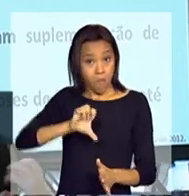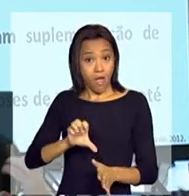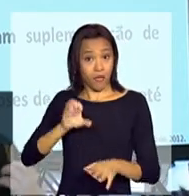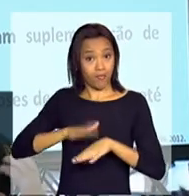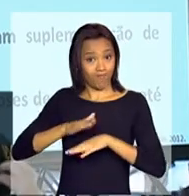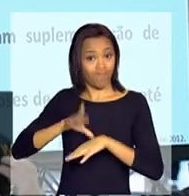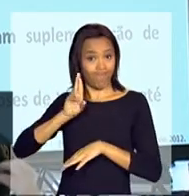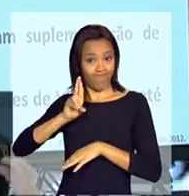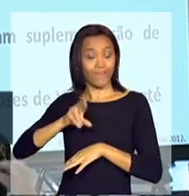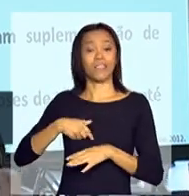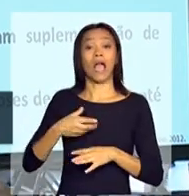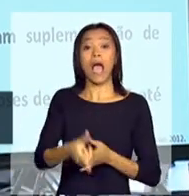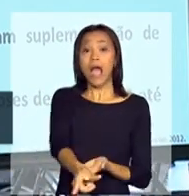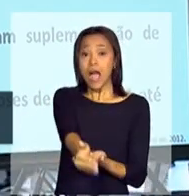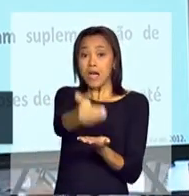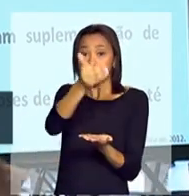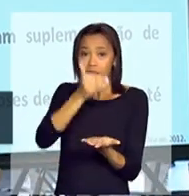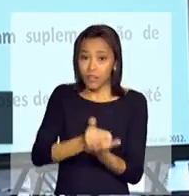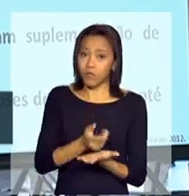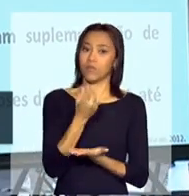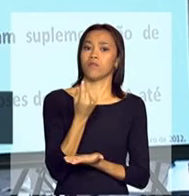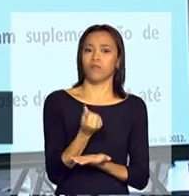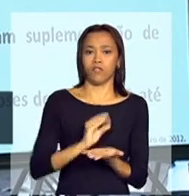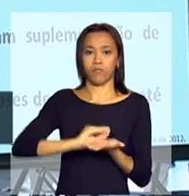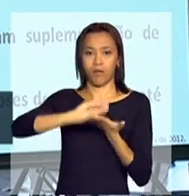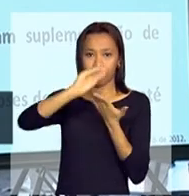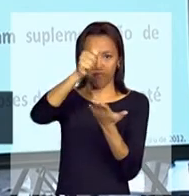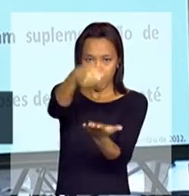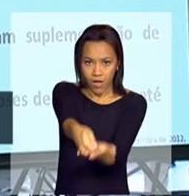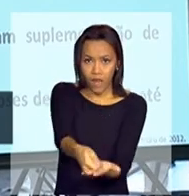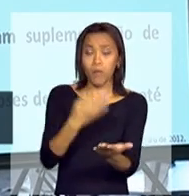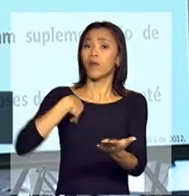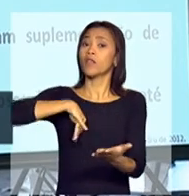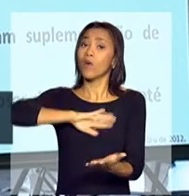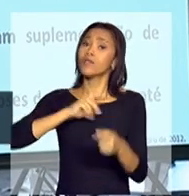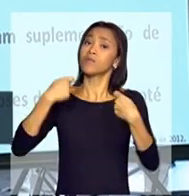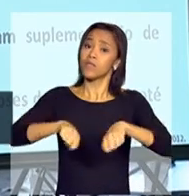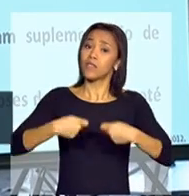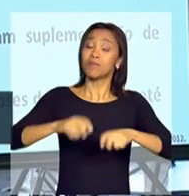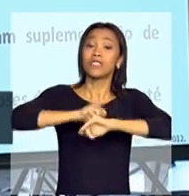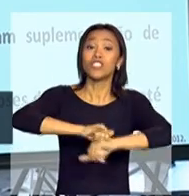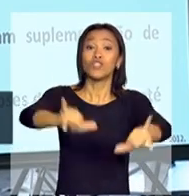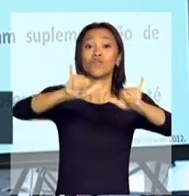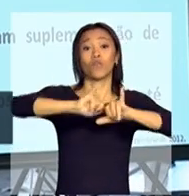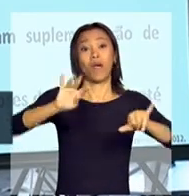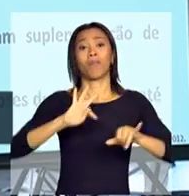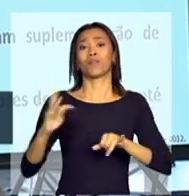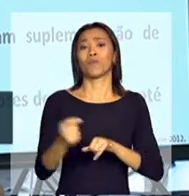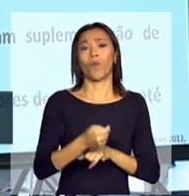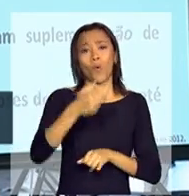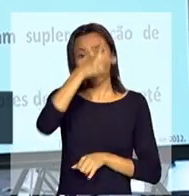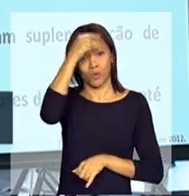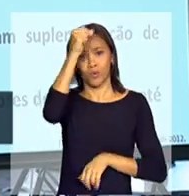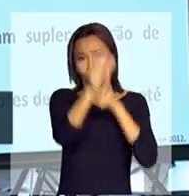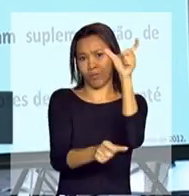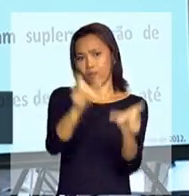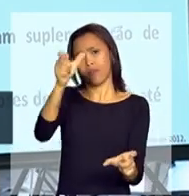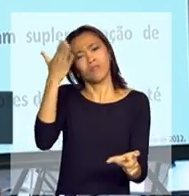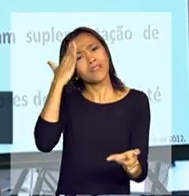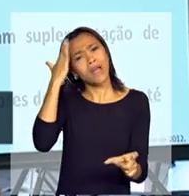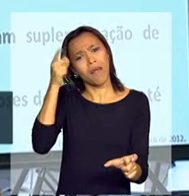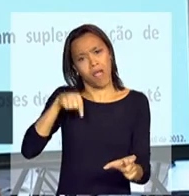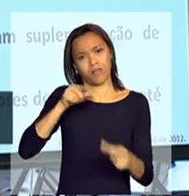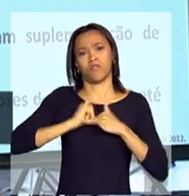Educação muito importante, que tem que ser divulgada, que nós precisamos que sejam divulgadas. Portanto, eu peço o apoio dos senhores para que essa